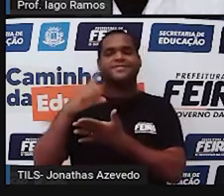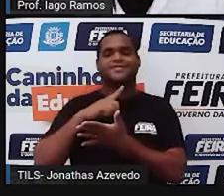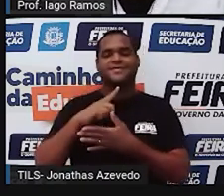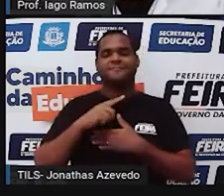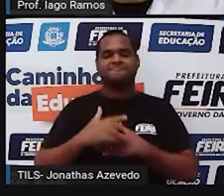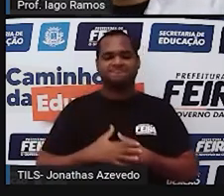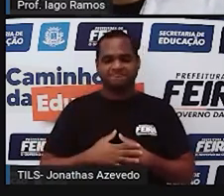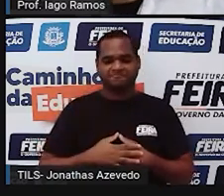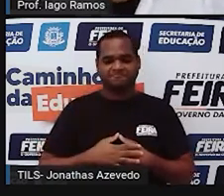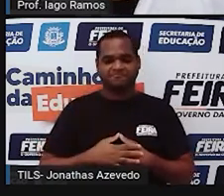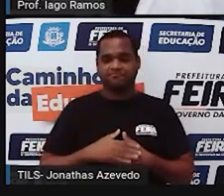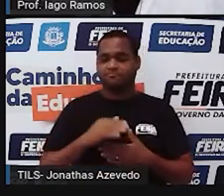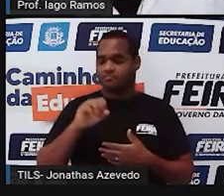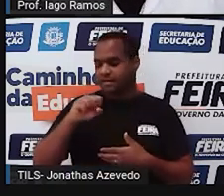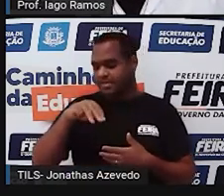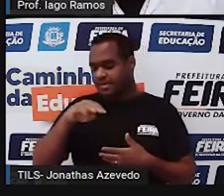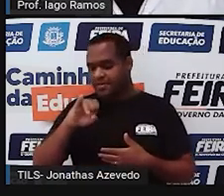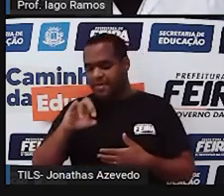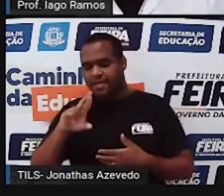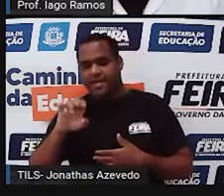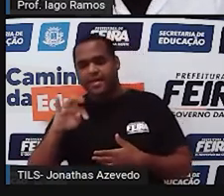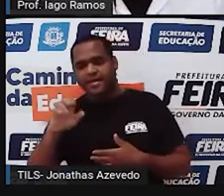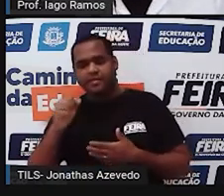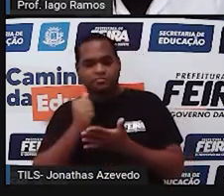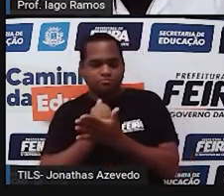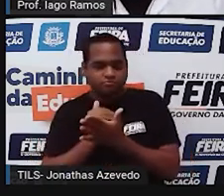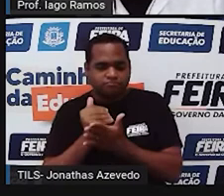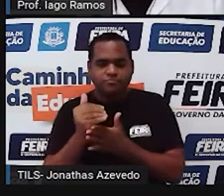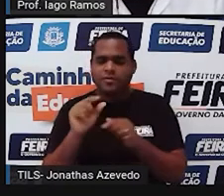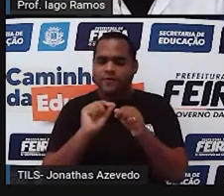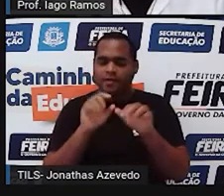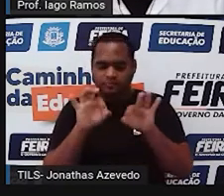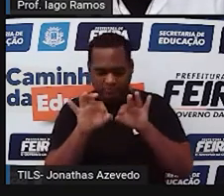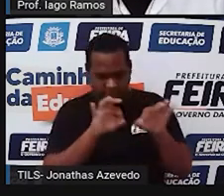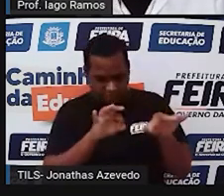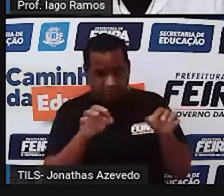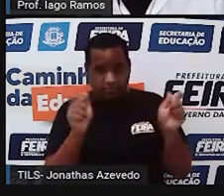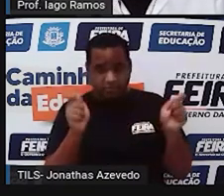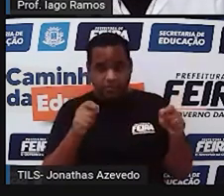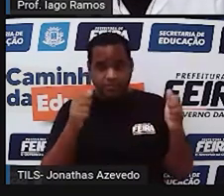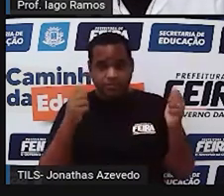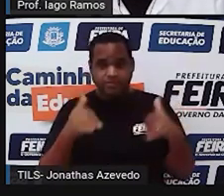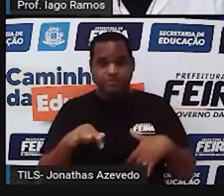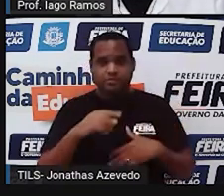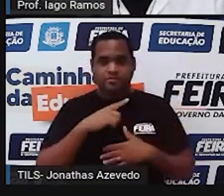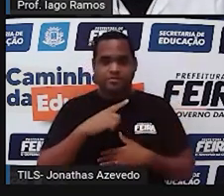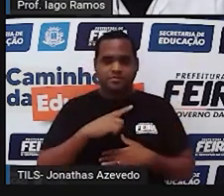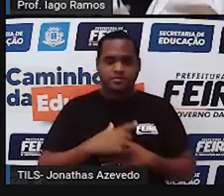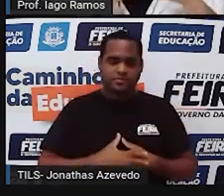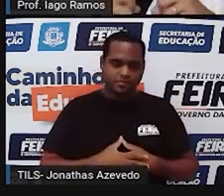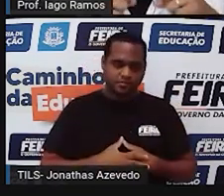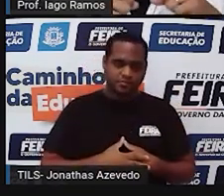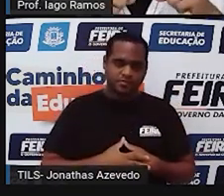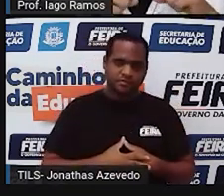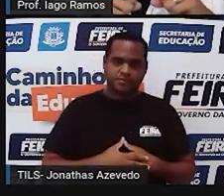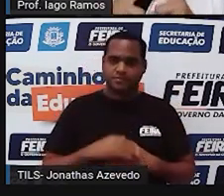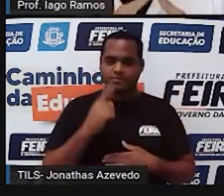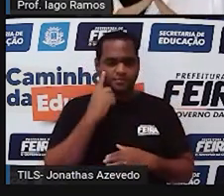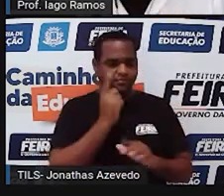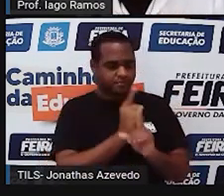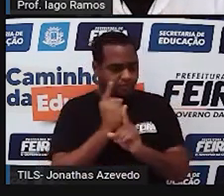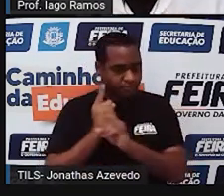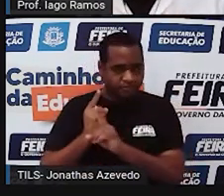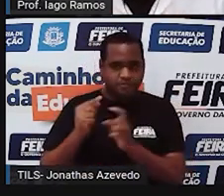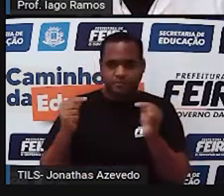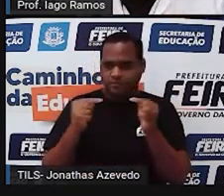começando as semirretas. E quando eu faço essas semirretas que estão se encontrando no mesmo